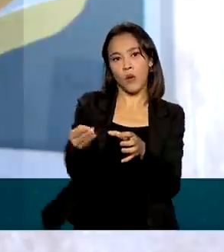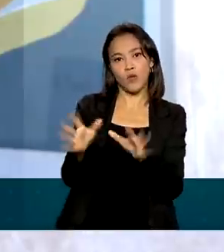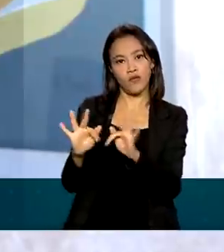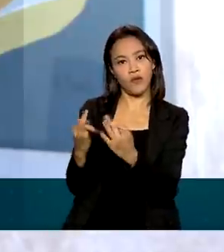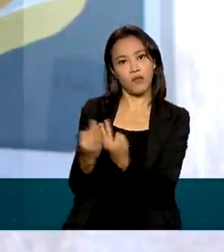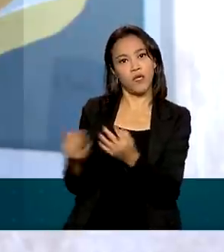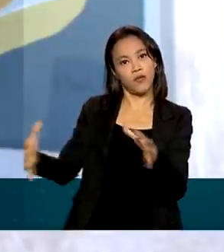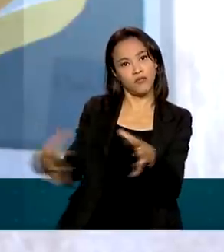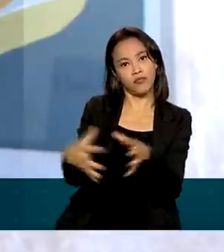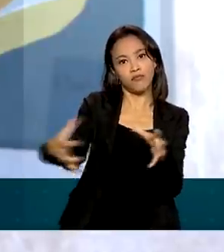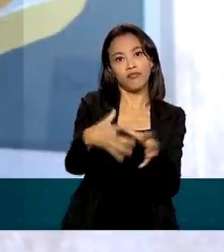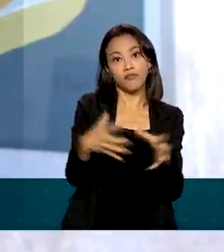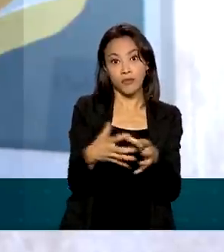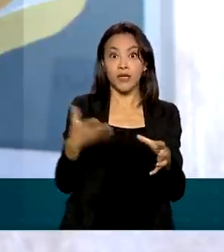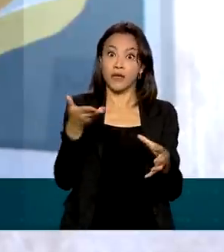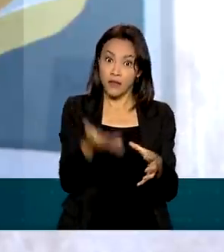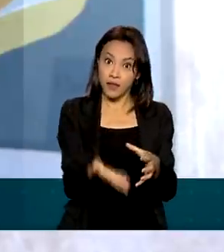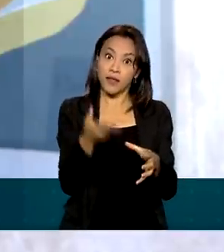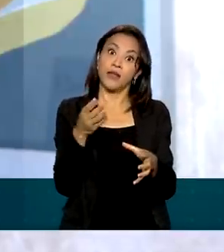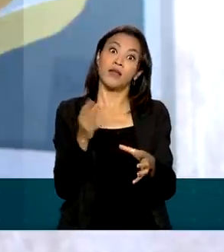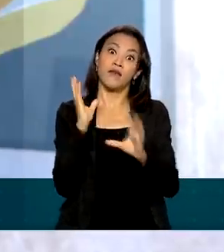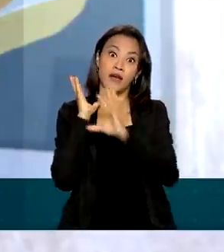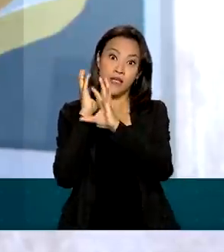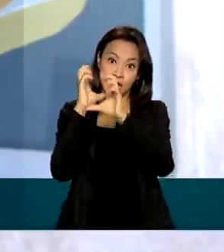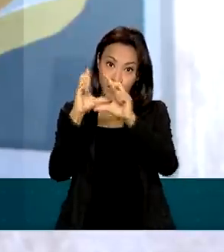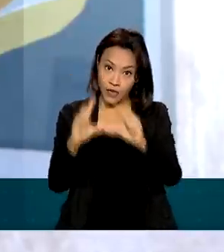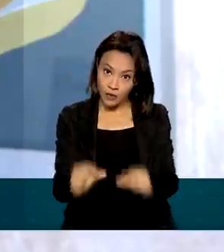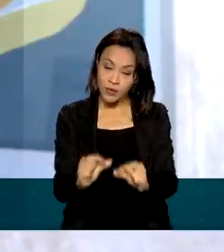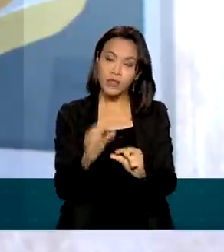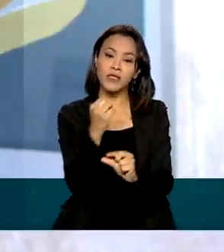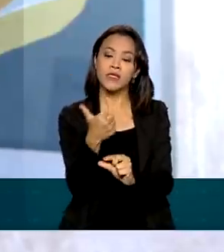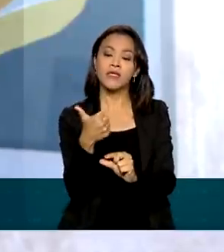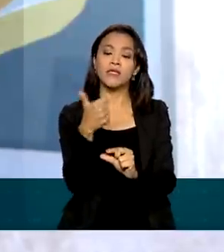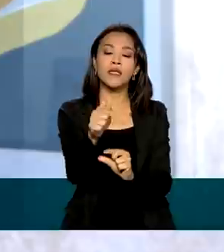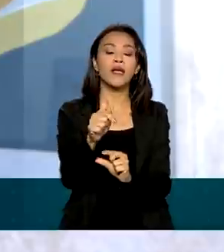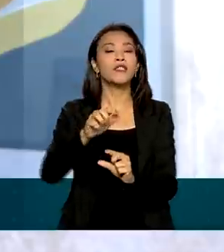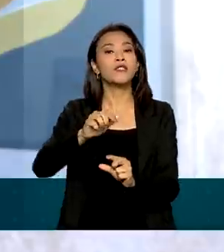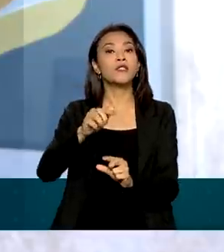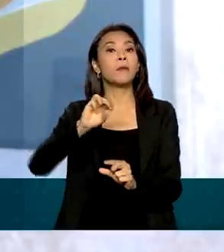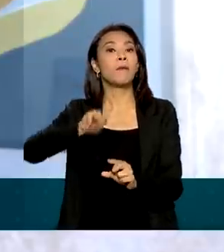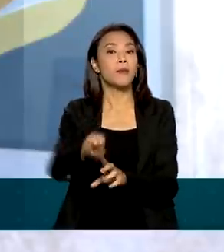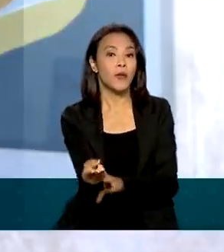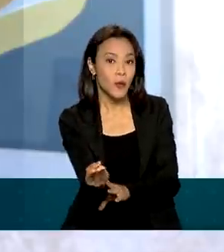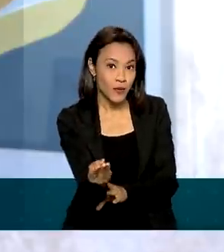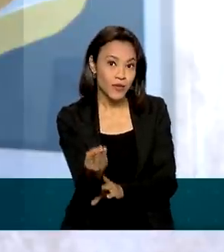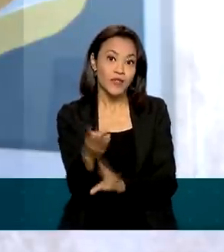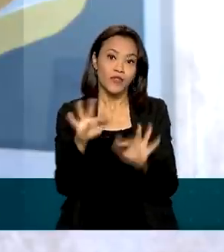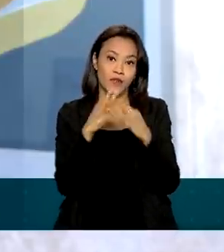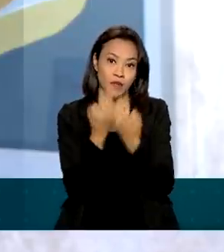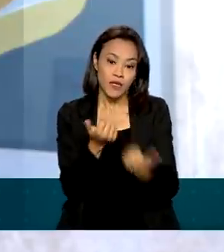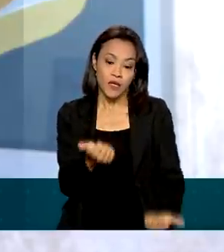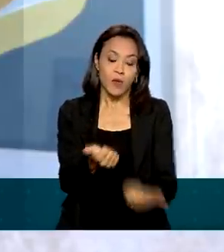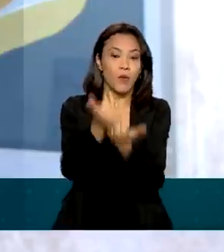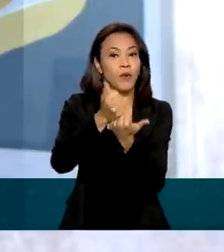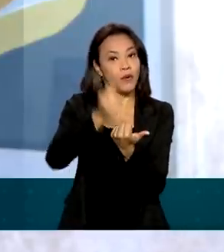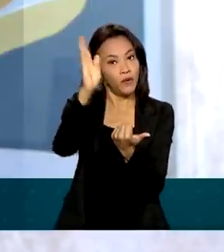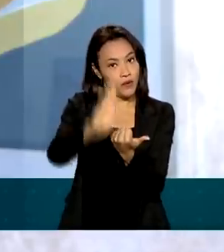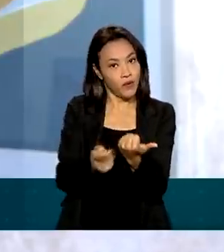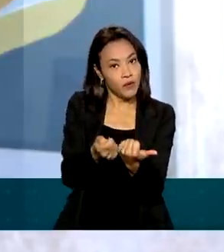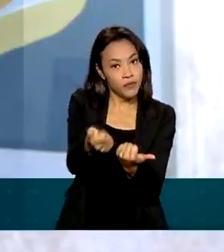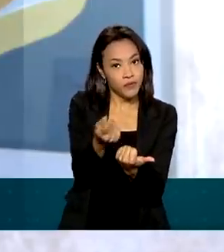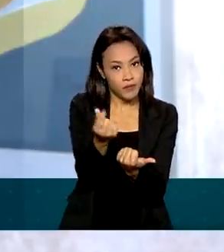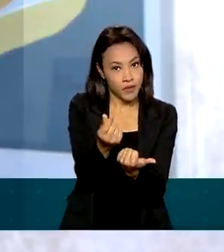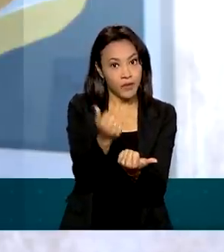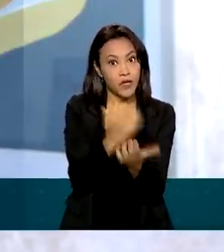incluídas e agora a fila fica zerada, aí num total de 17 milhões e meio de famílias atendidas pelo Auxílio Brasil. E o valor também aumenta